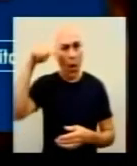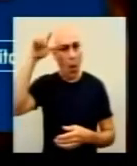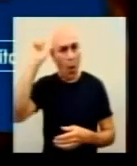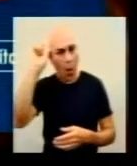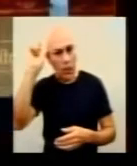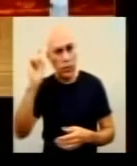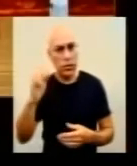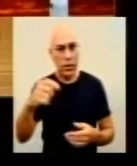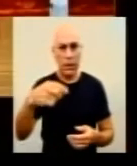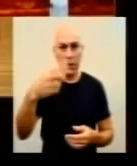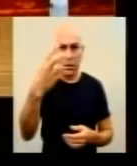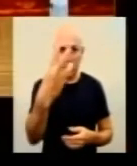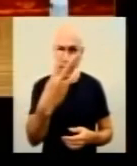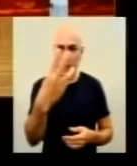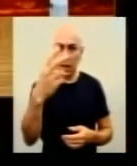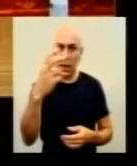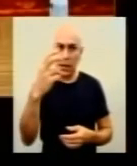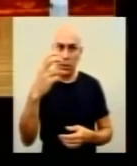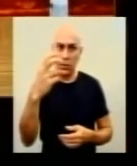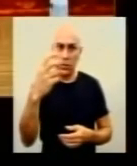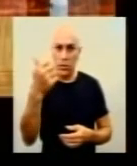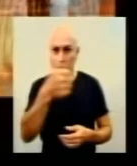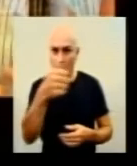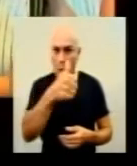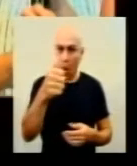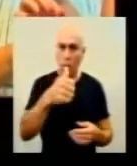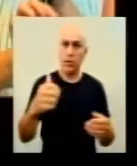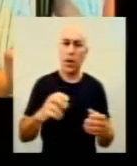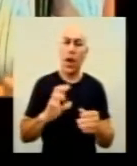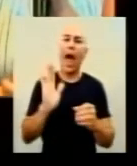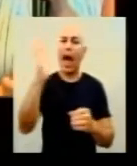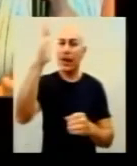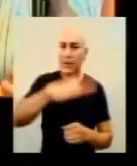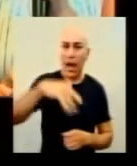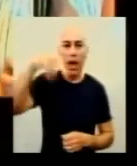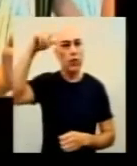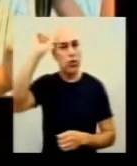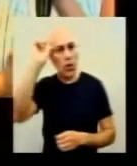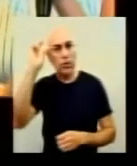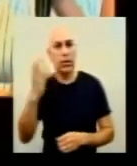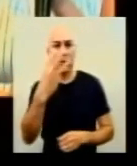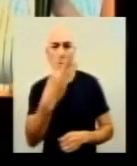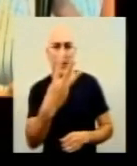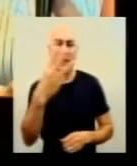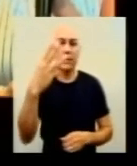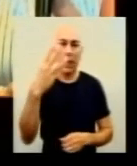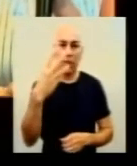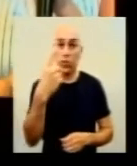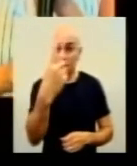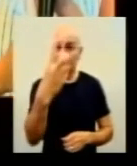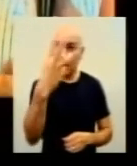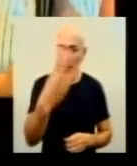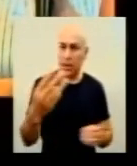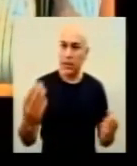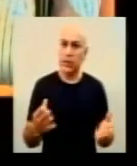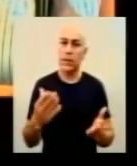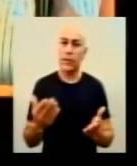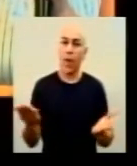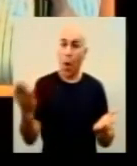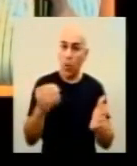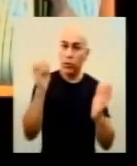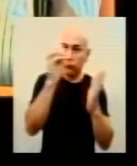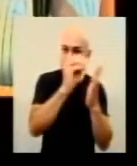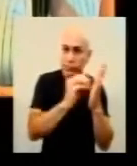311, então são 5 mortes. Aqui no finalzinho da tarde nós estávamos com 313. Aí como entrou mais 3 à tarde, aí foi para